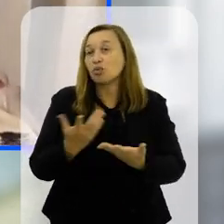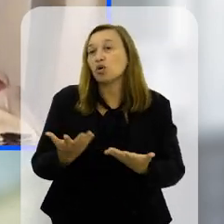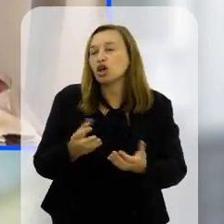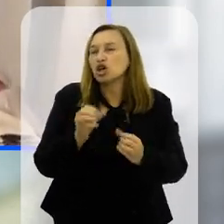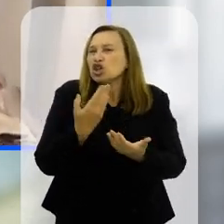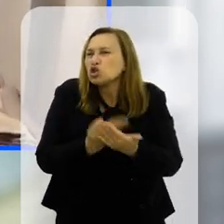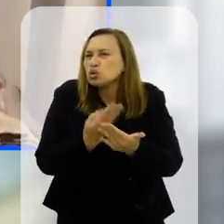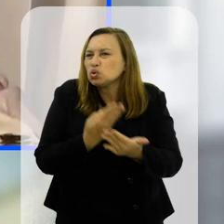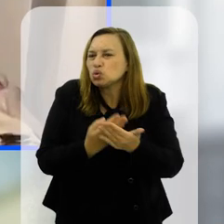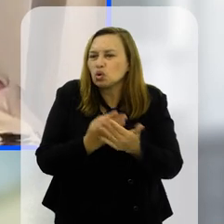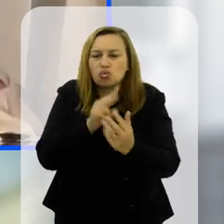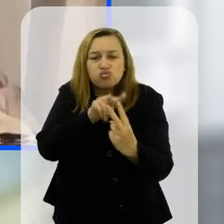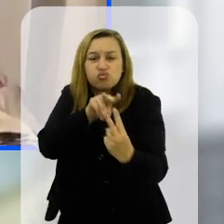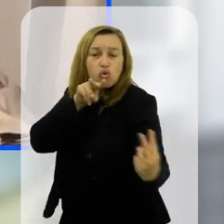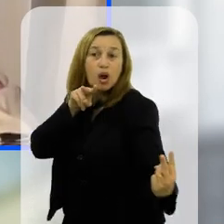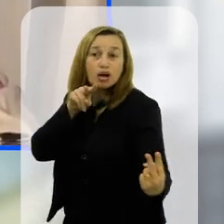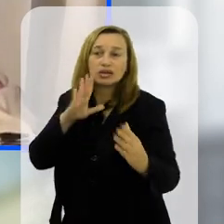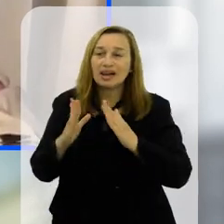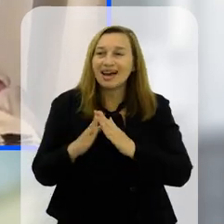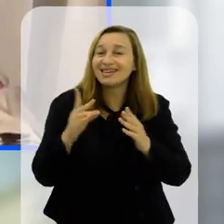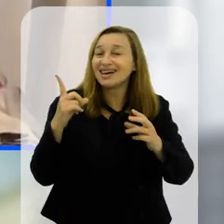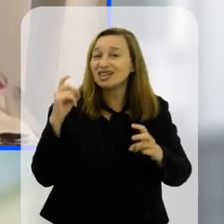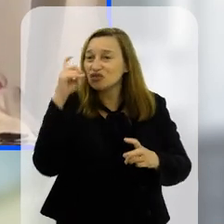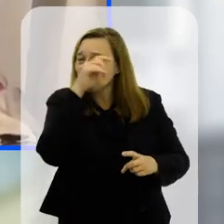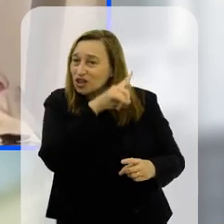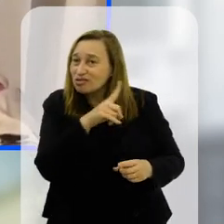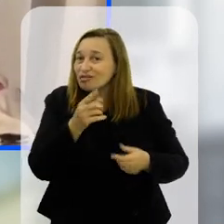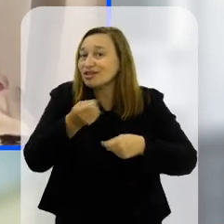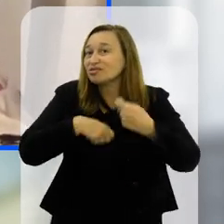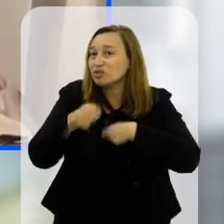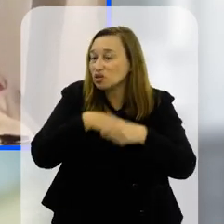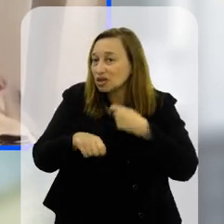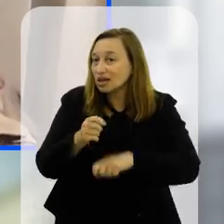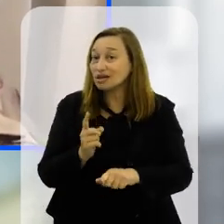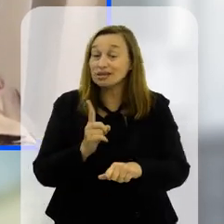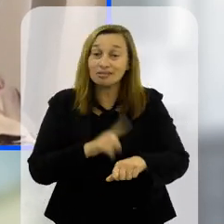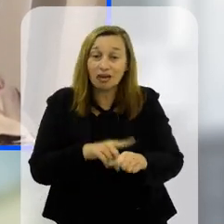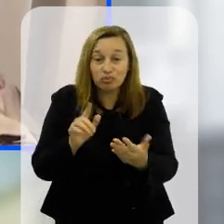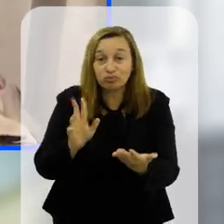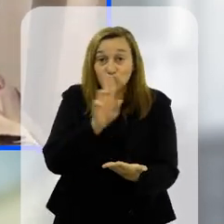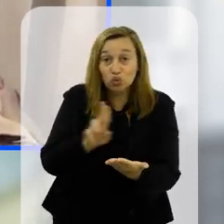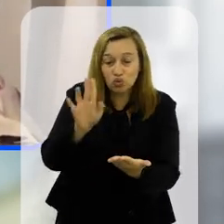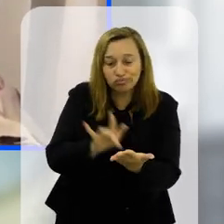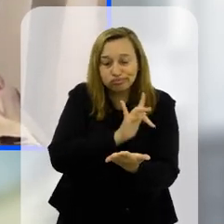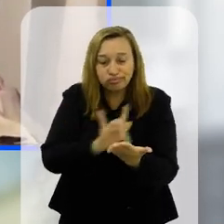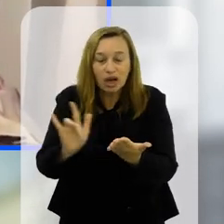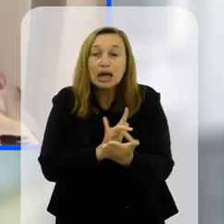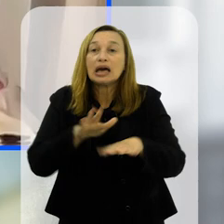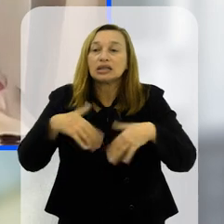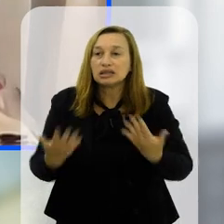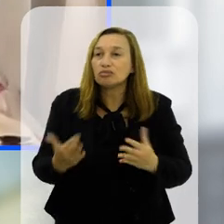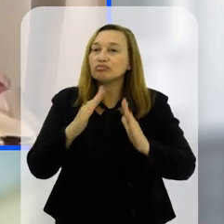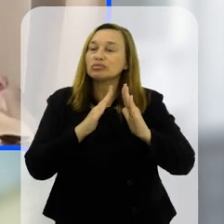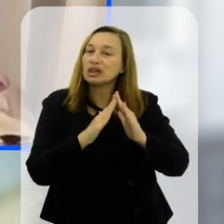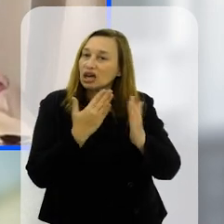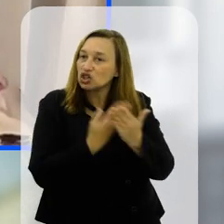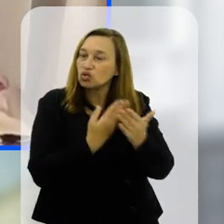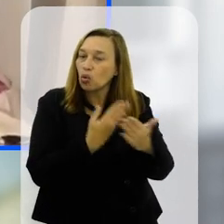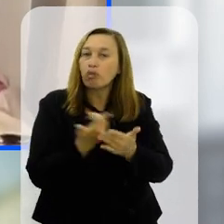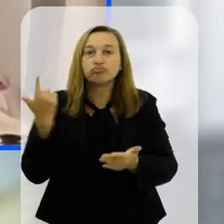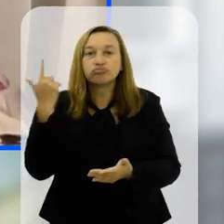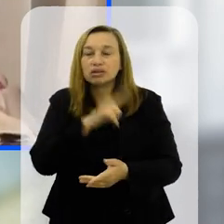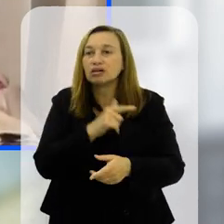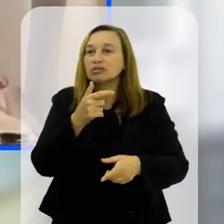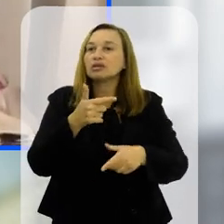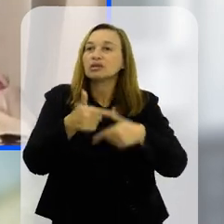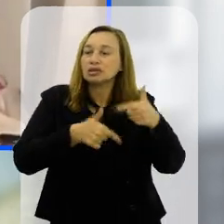as aulas online, em casa então é muito complicado você administrar esse tempo de tela então, na escola, a gente consegue fazer